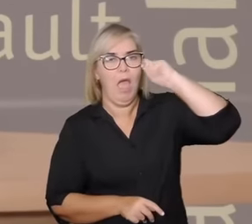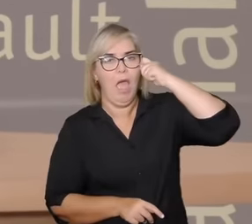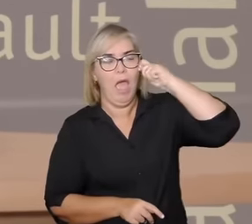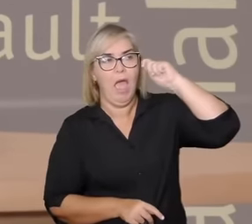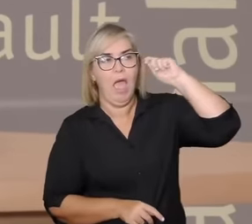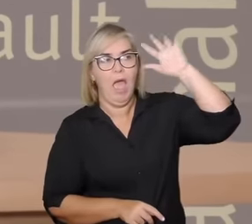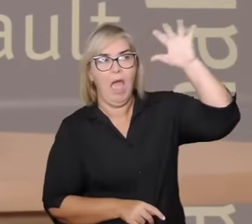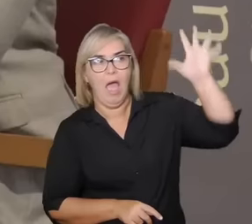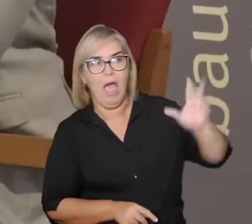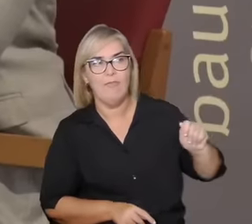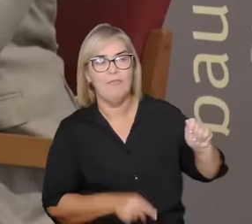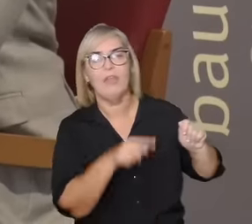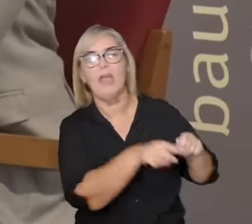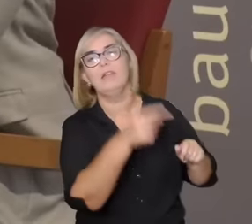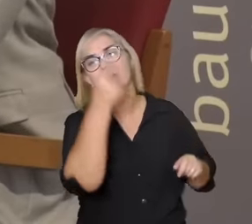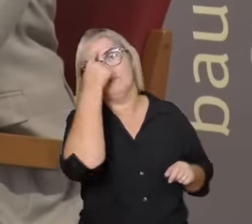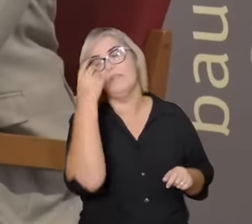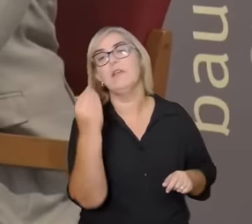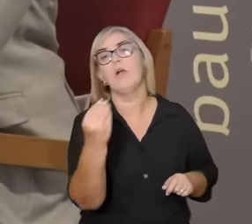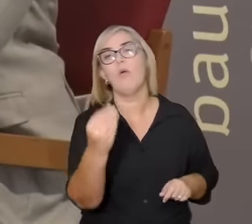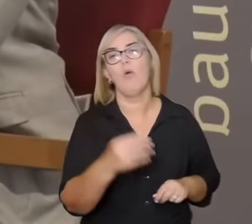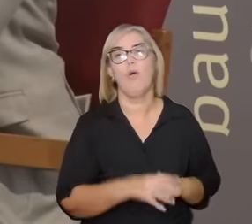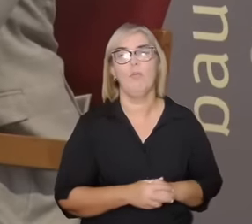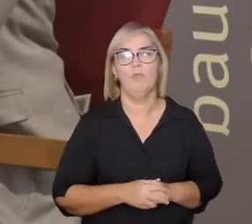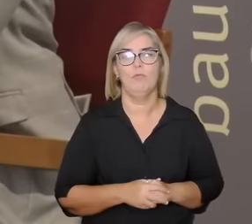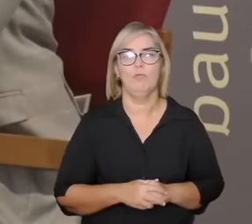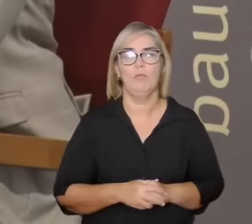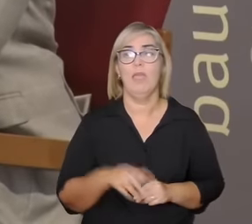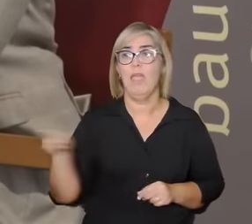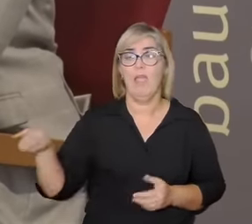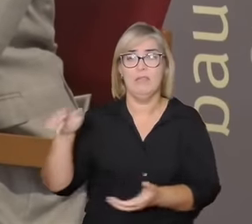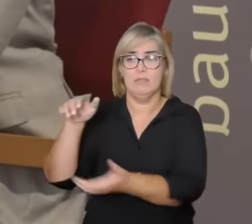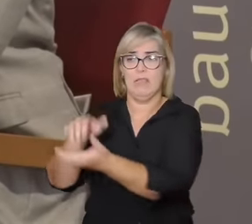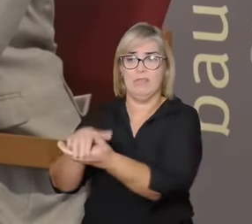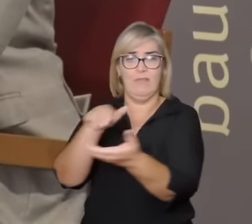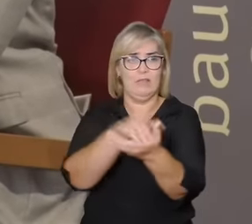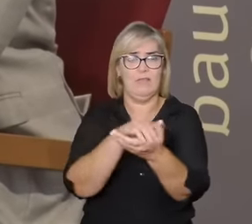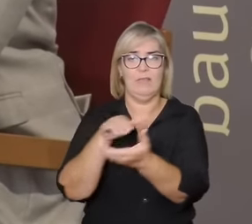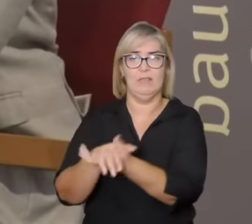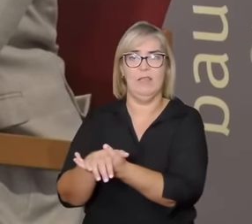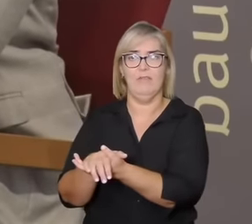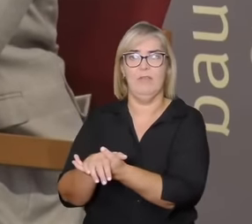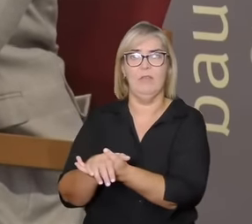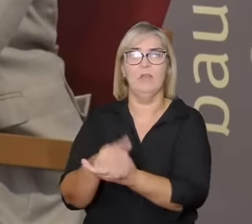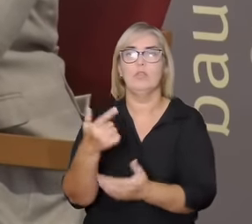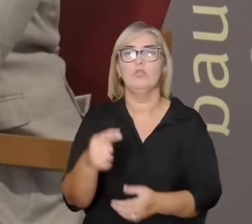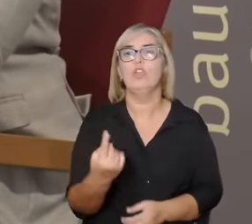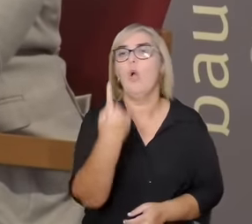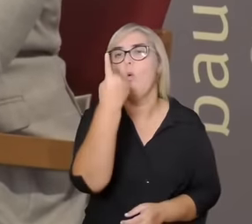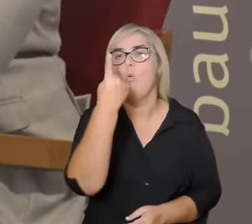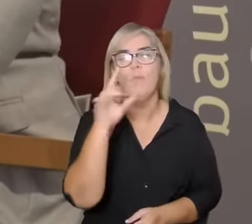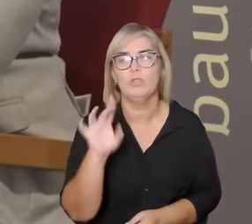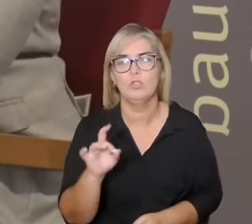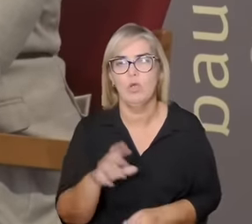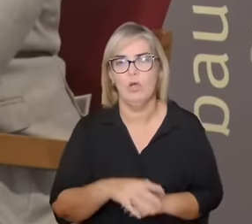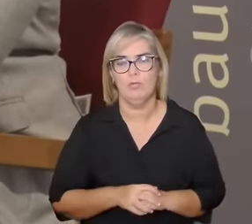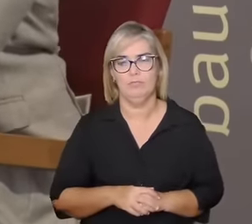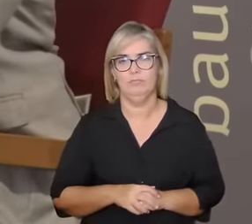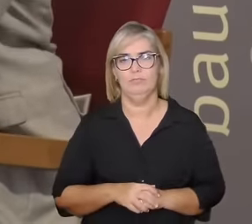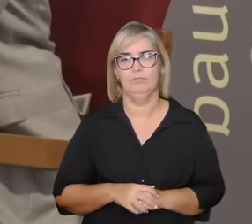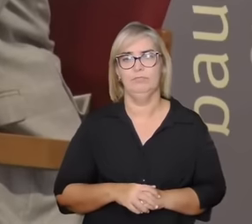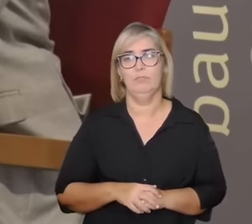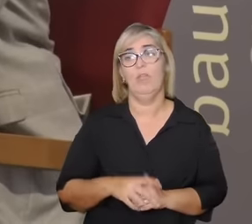povos funcionavam a monogamia não era a única regra então tem sociedades que são policonjugais